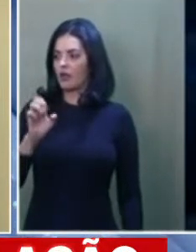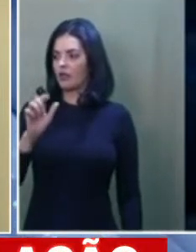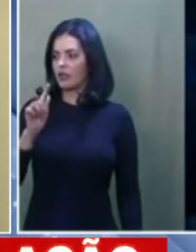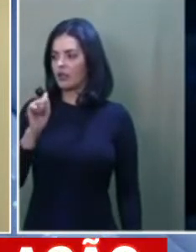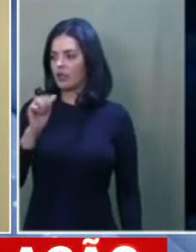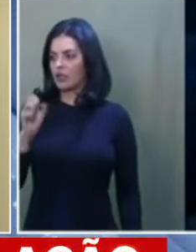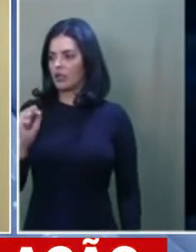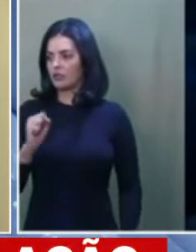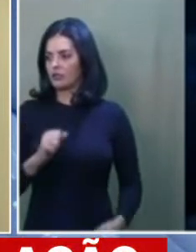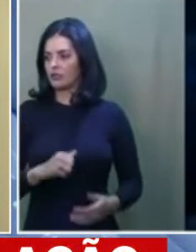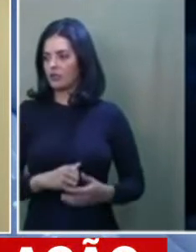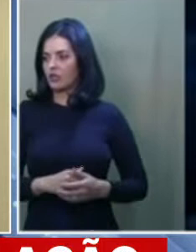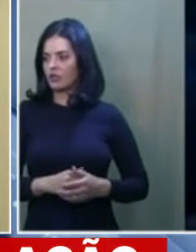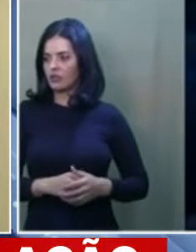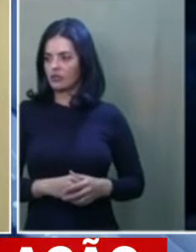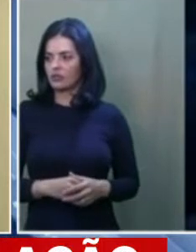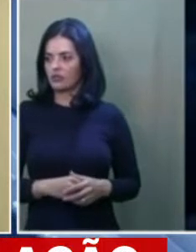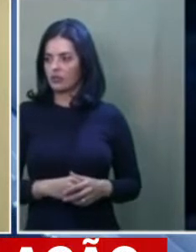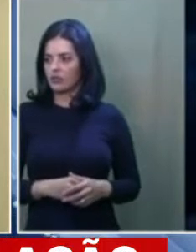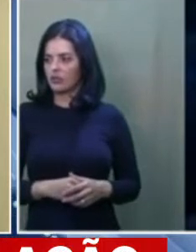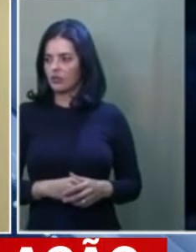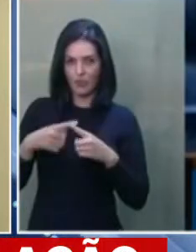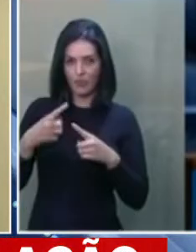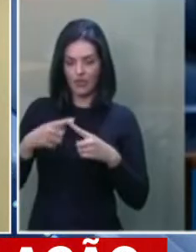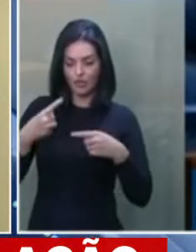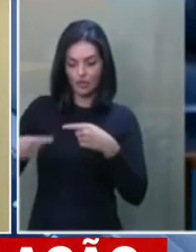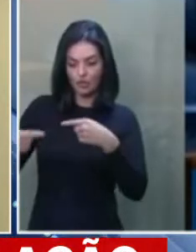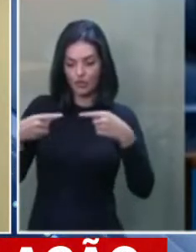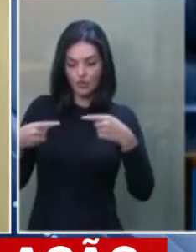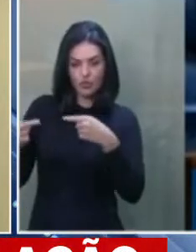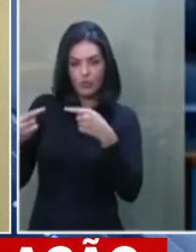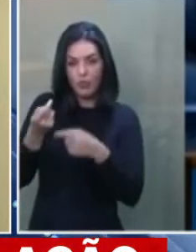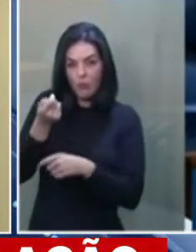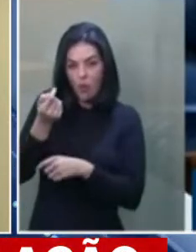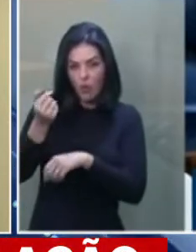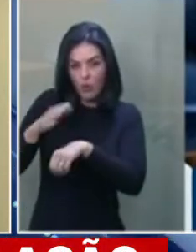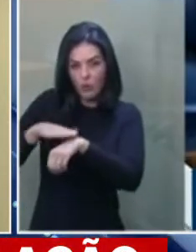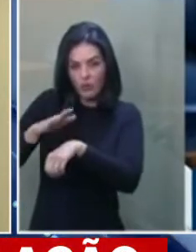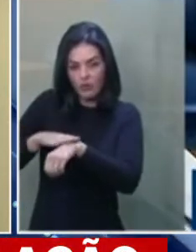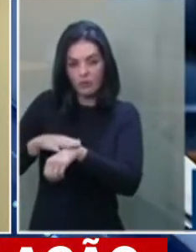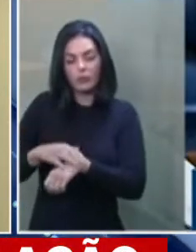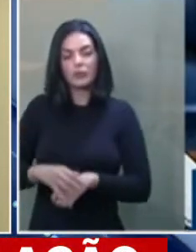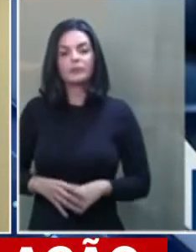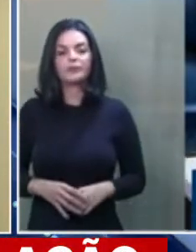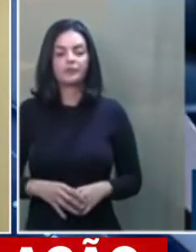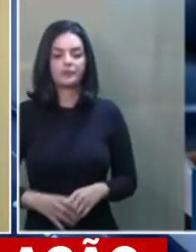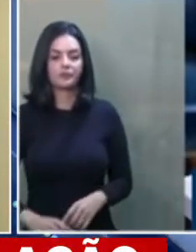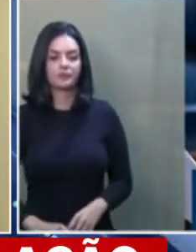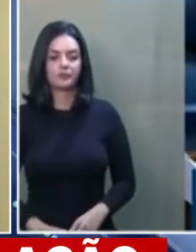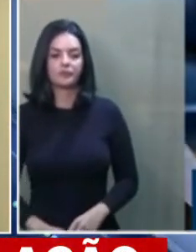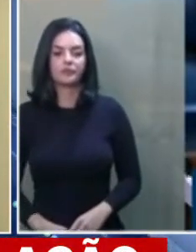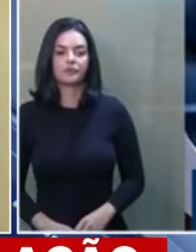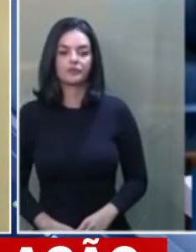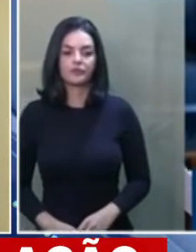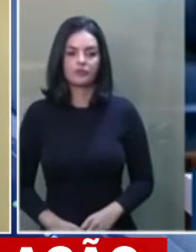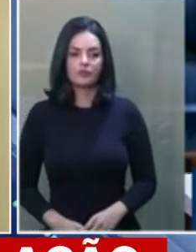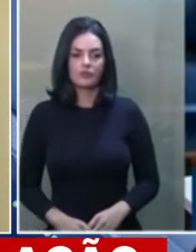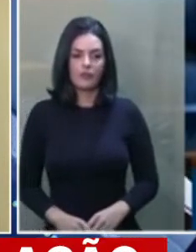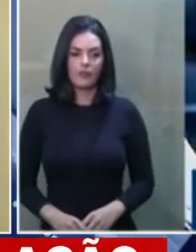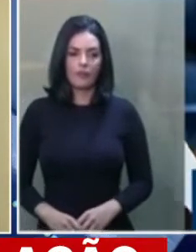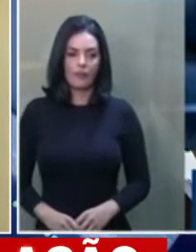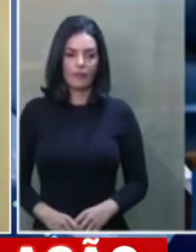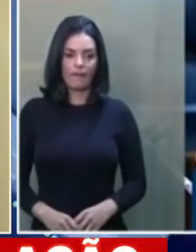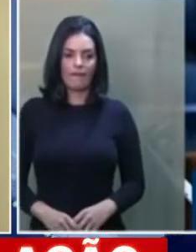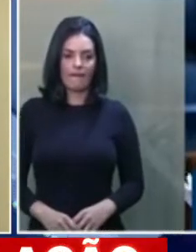cenário continuar como nós estamos assistindo no Brasil. Inflação alta, combustíveis